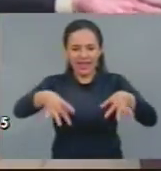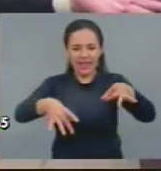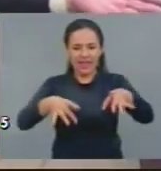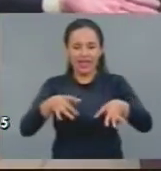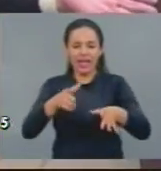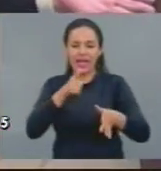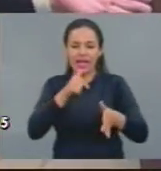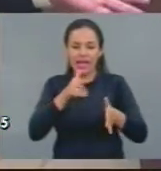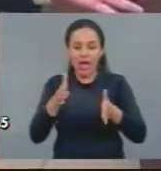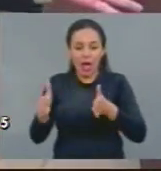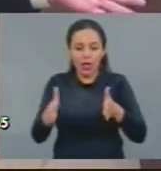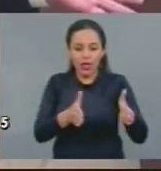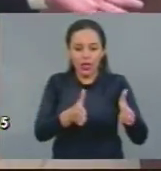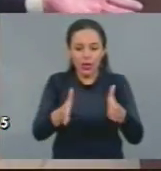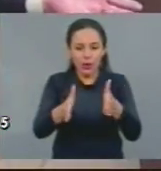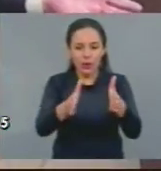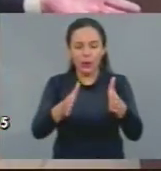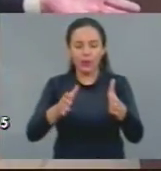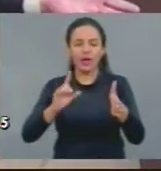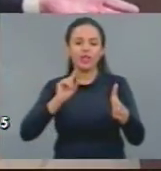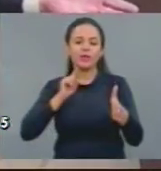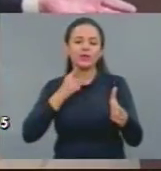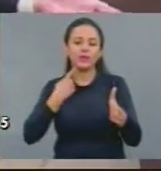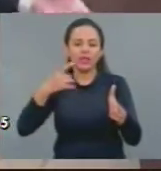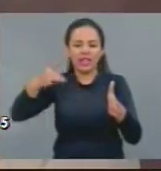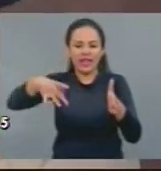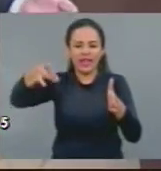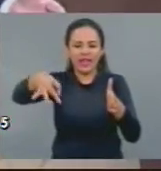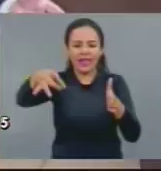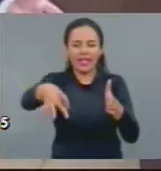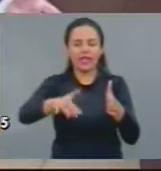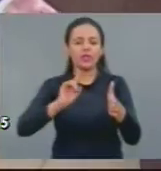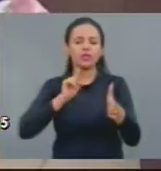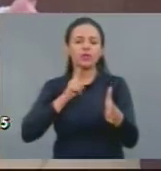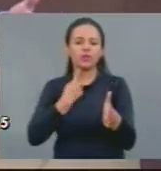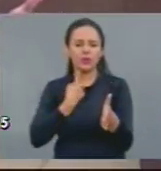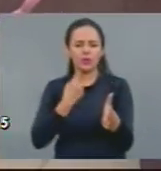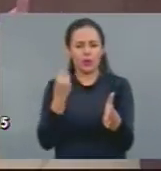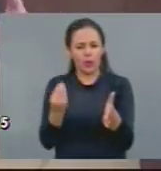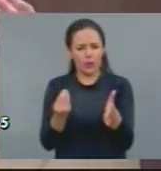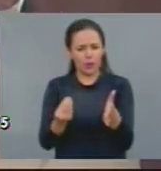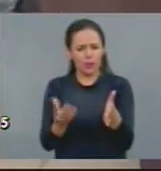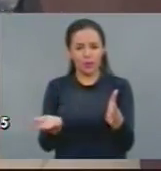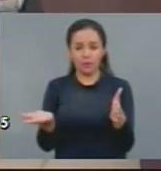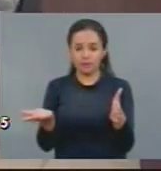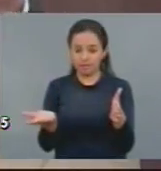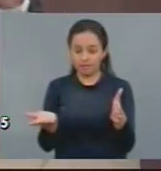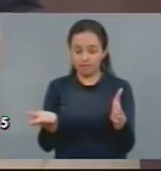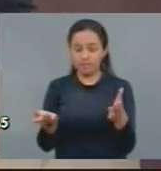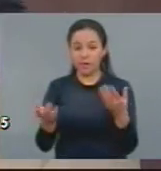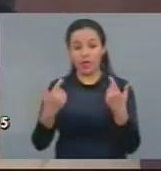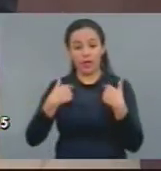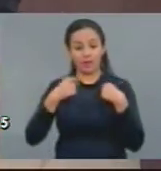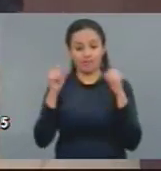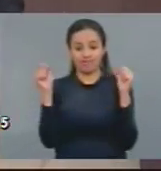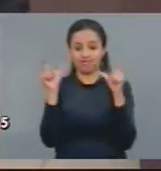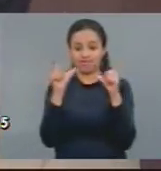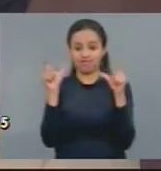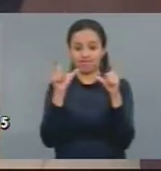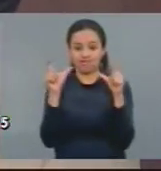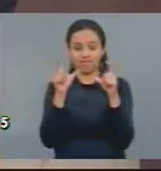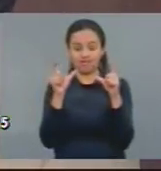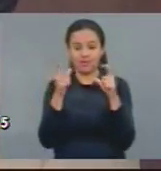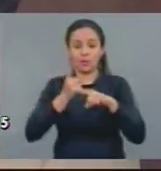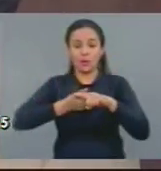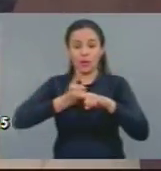nossos açudes estão com a água comprometida. Portanto, eu fico espantado quando eu leio